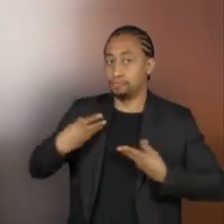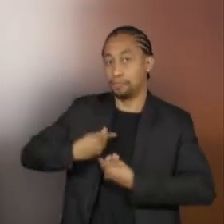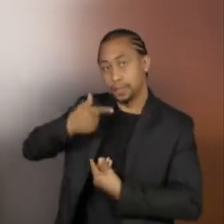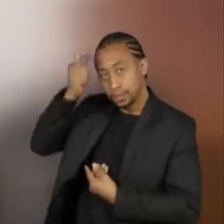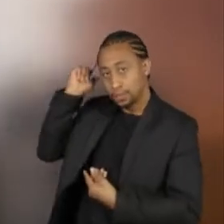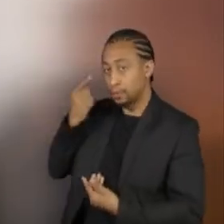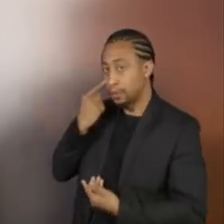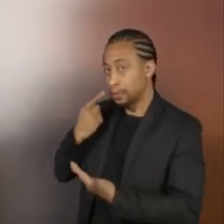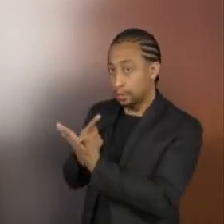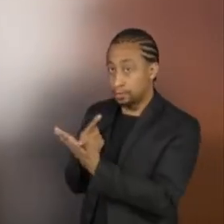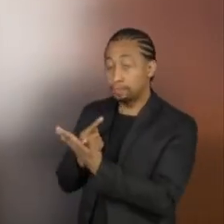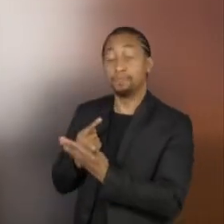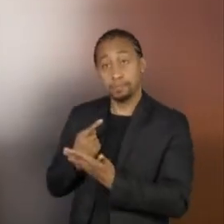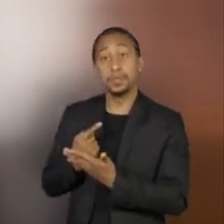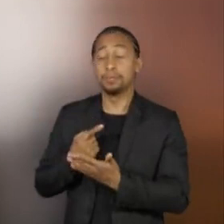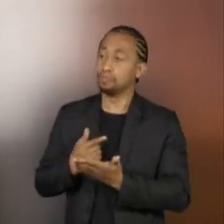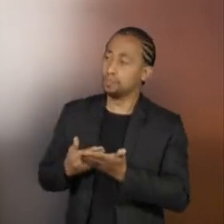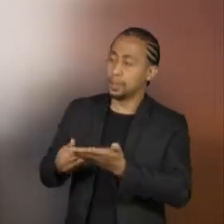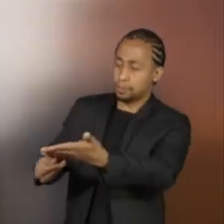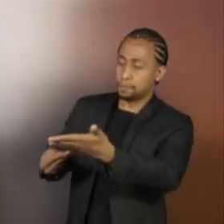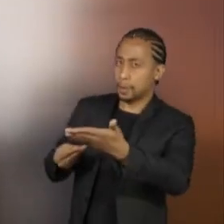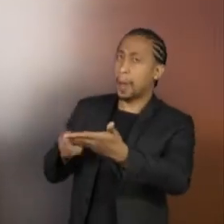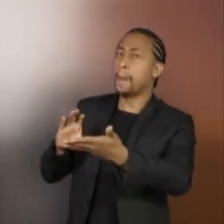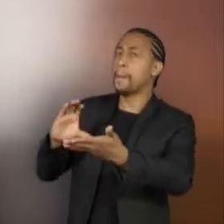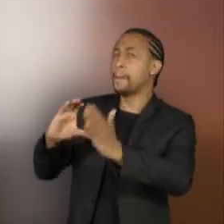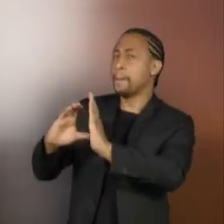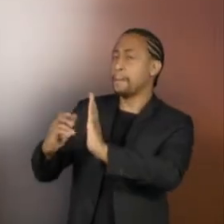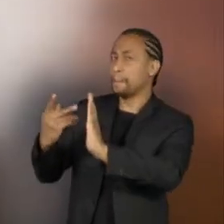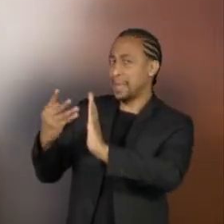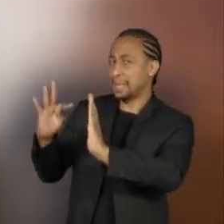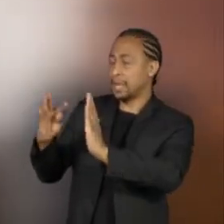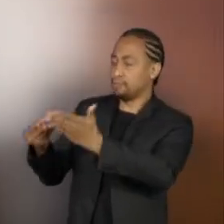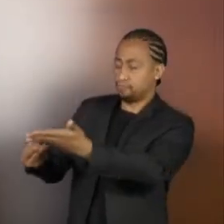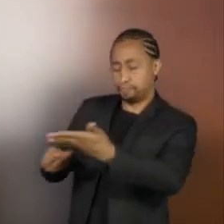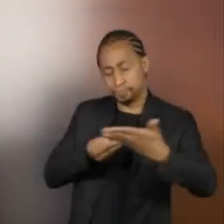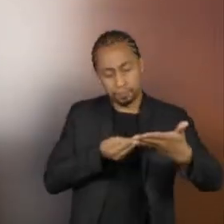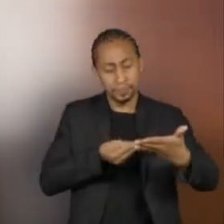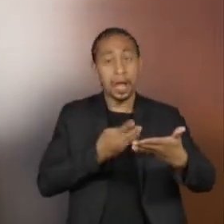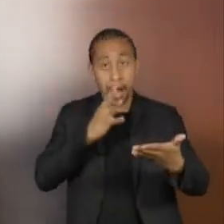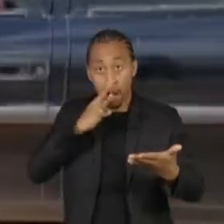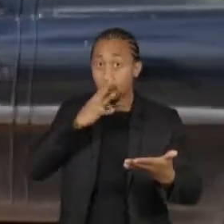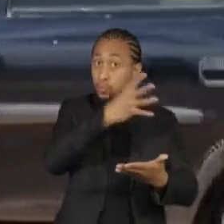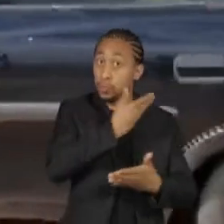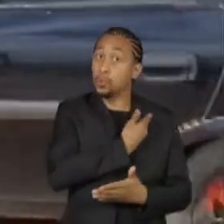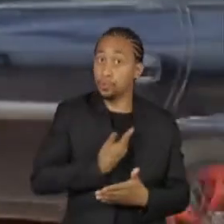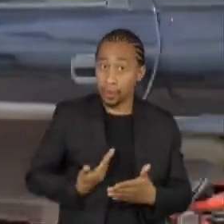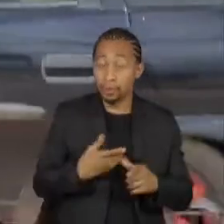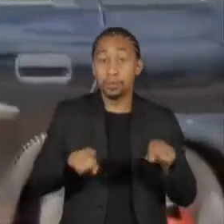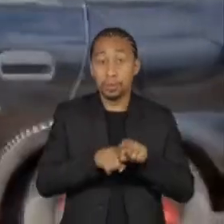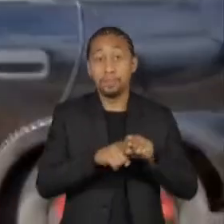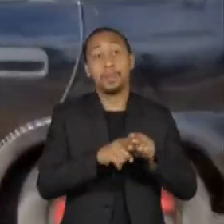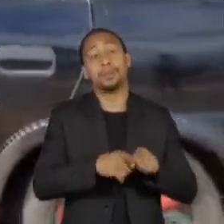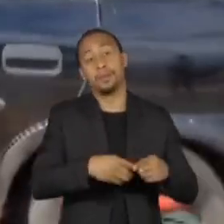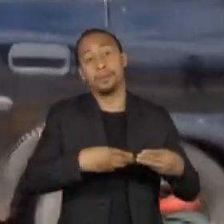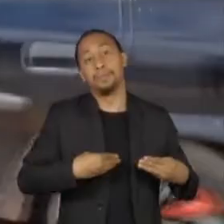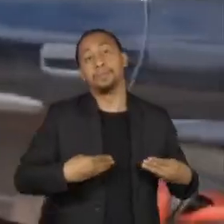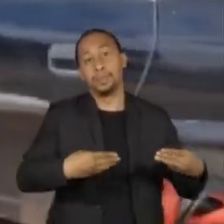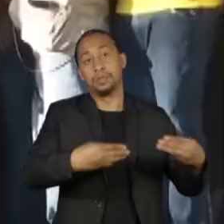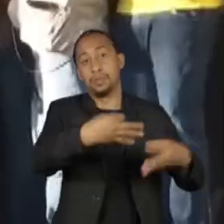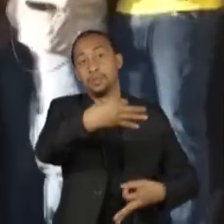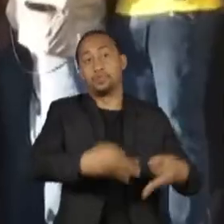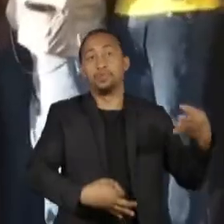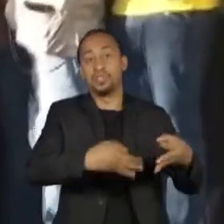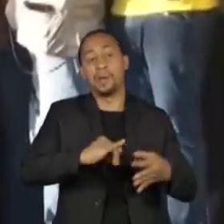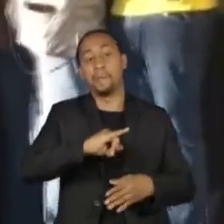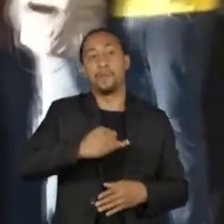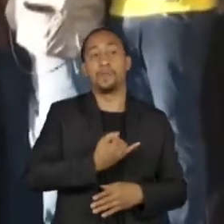atendeu a um pedido do PT, que acusou o governo e o Ministério da Justiça de usarem as polícias federais para beneficiar a